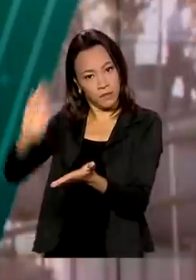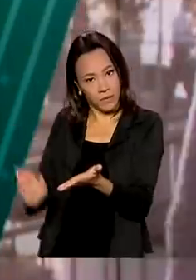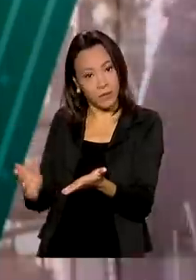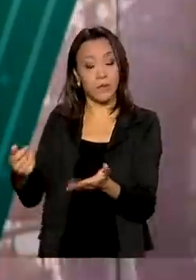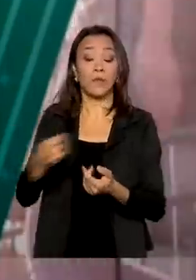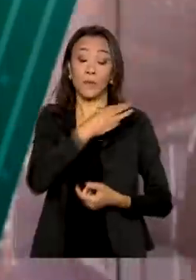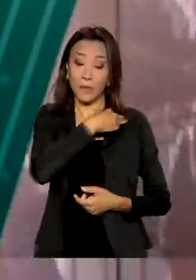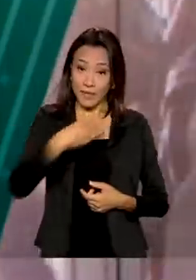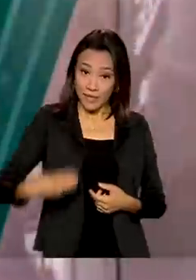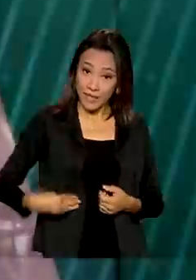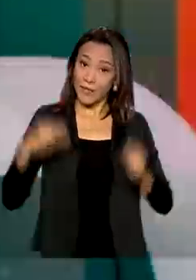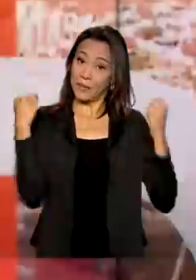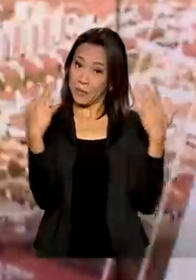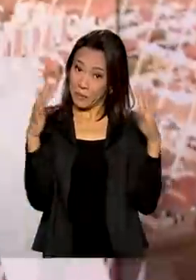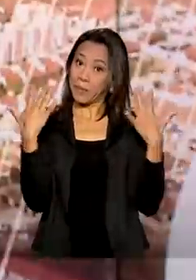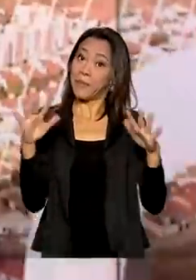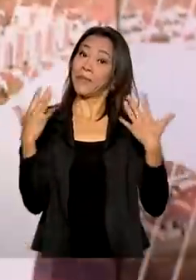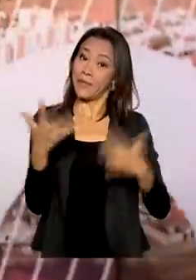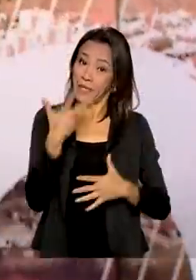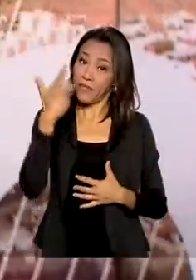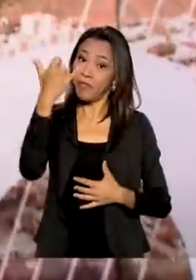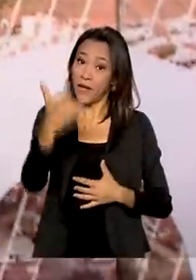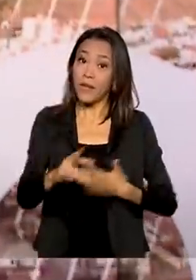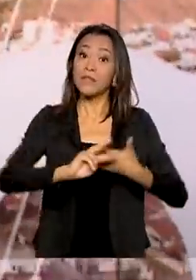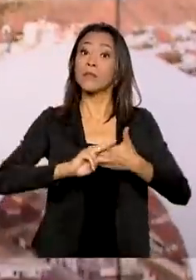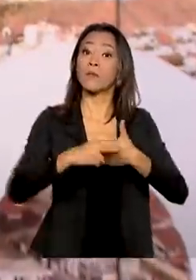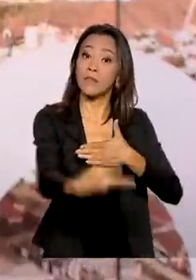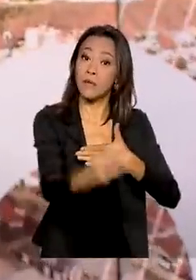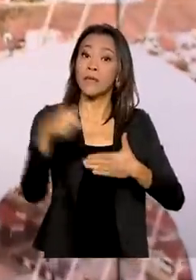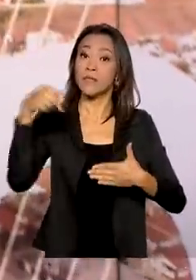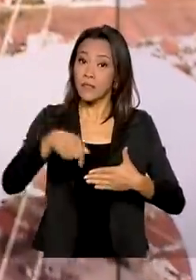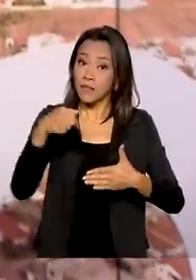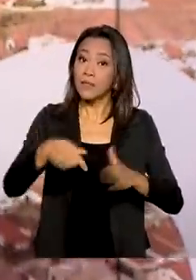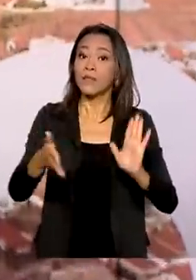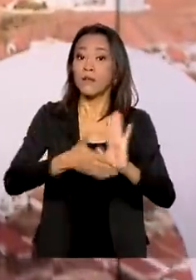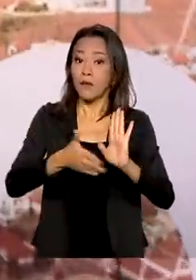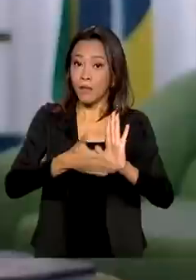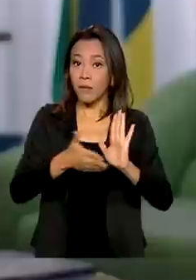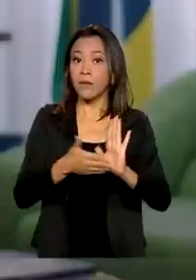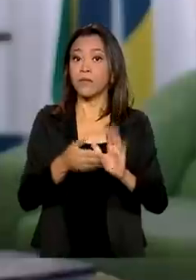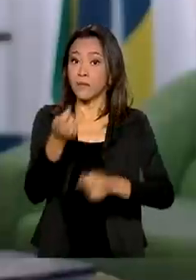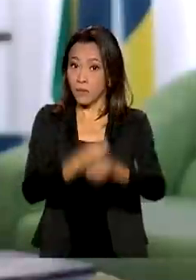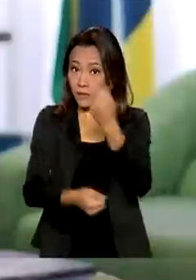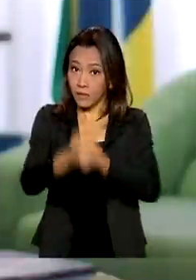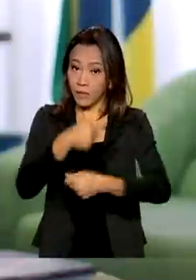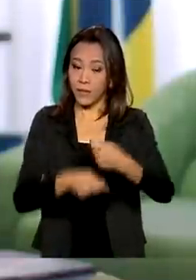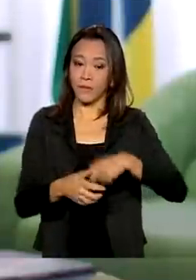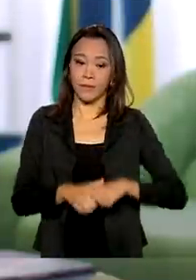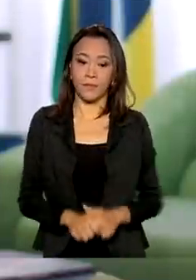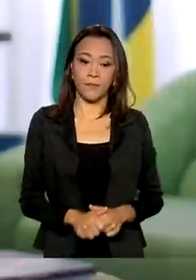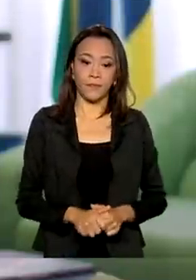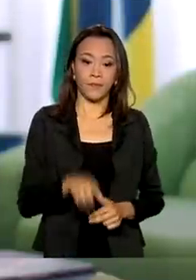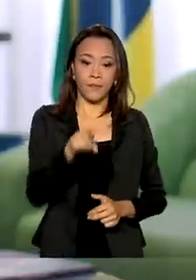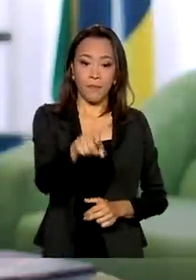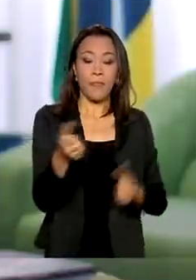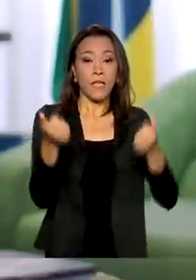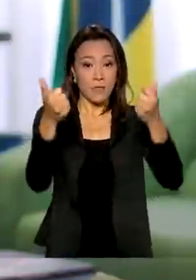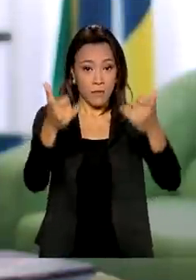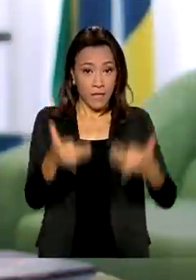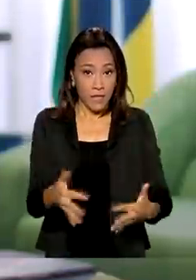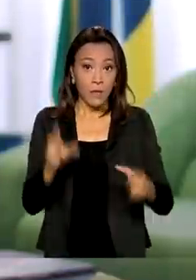Albuquerque, comemora a votação e fala dos impactos dessa medida para a economia. A capitalização da